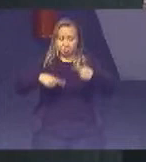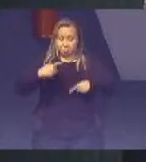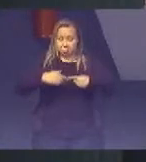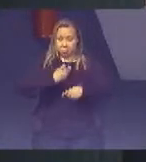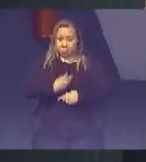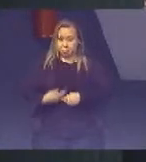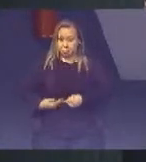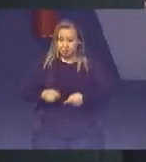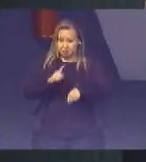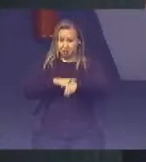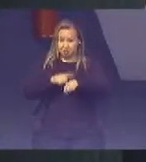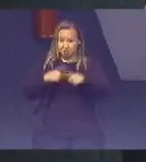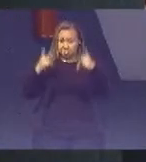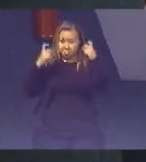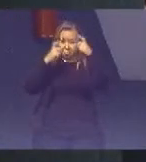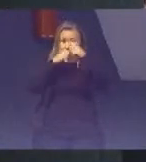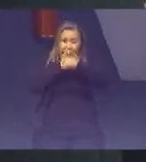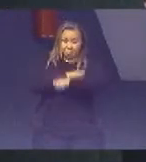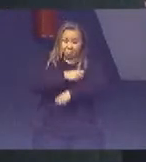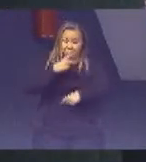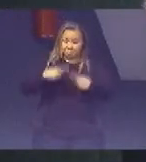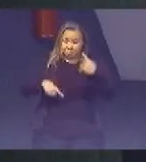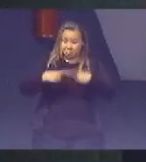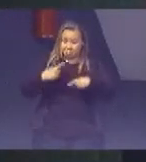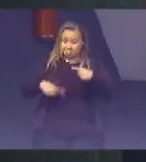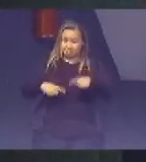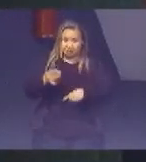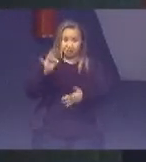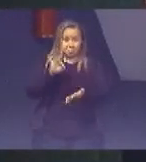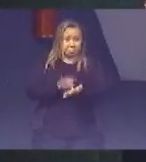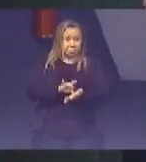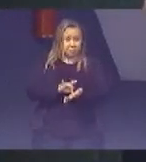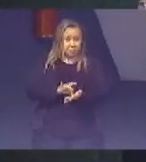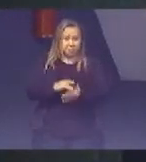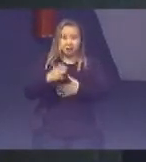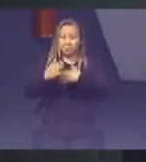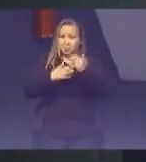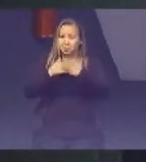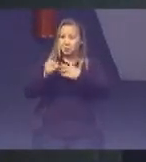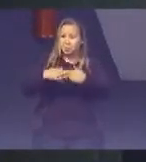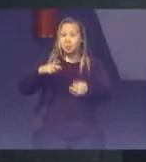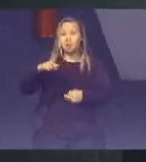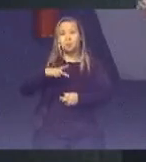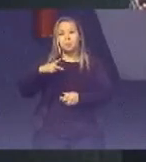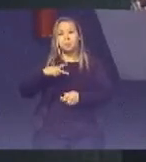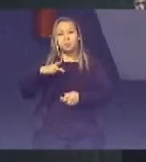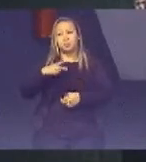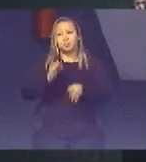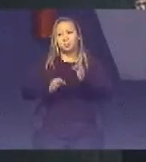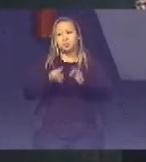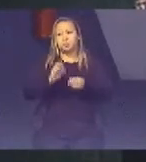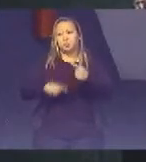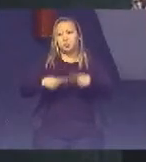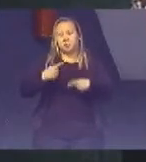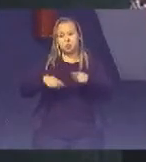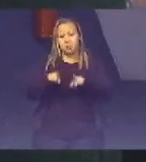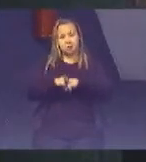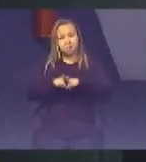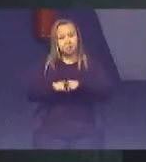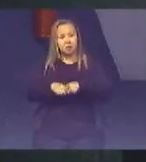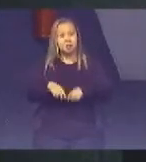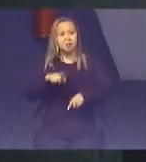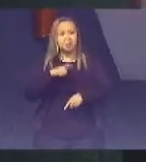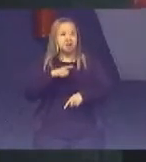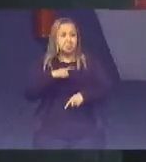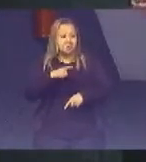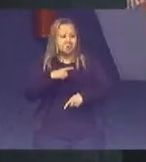Política pública Não está sendo bem efetivada Ou uma política privada E existe um litígio Onde é que ele deságua? Ele